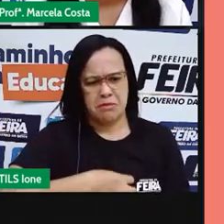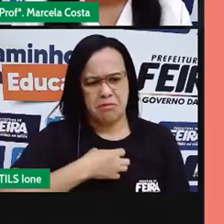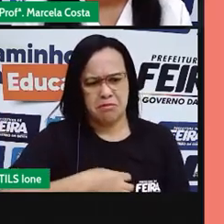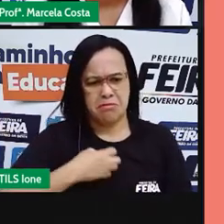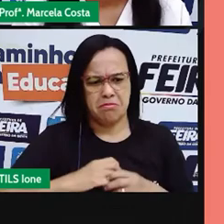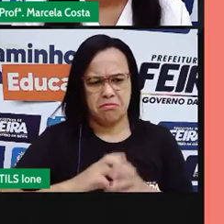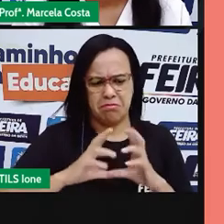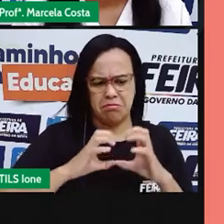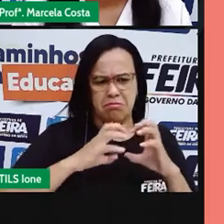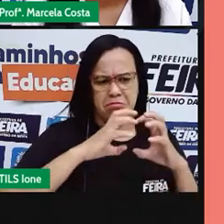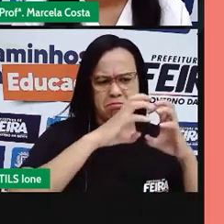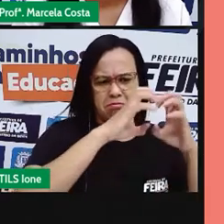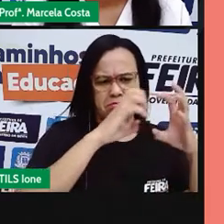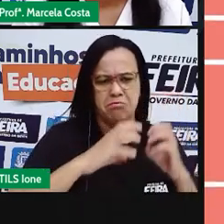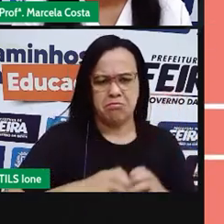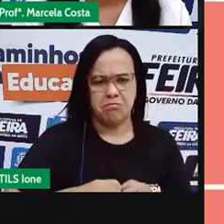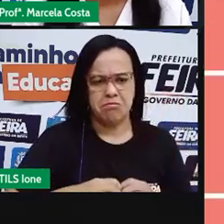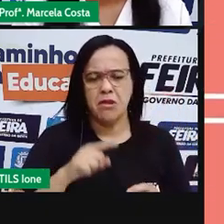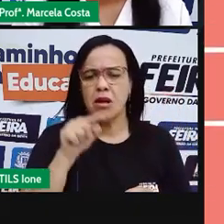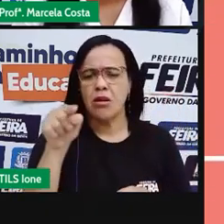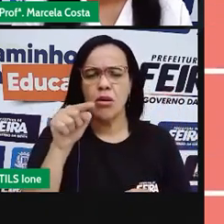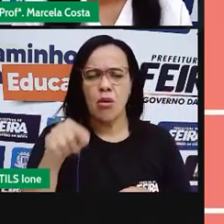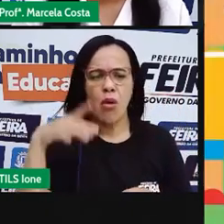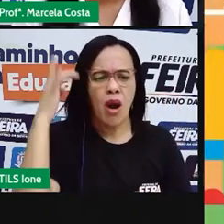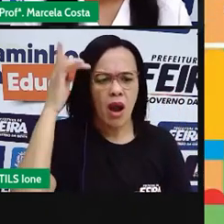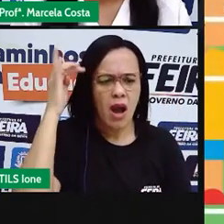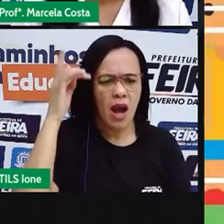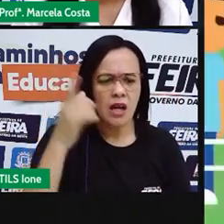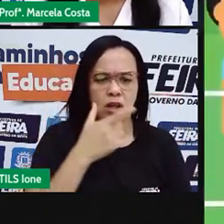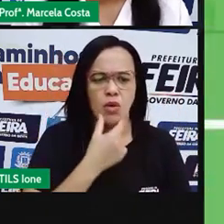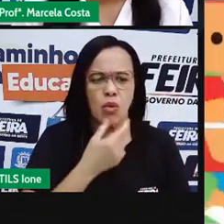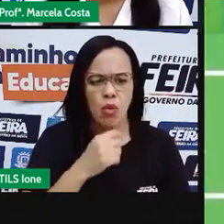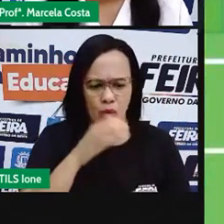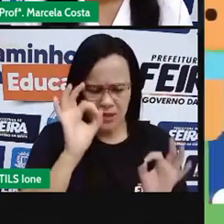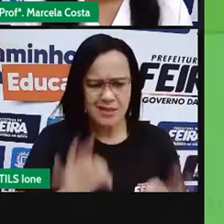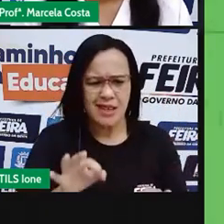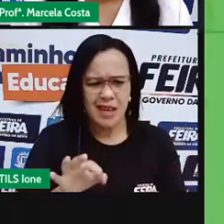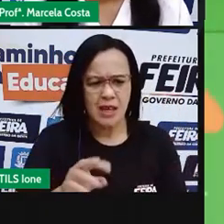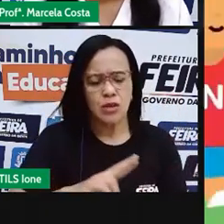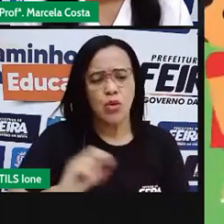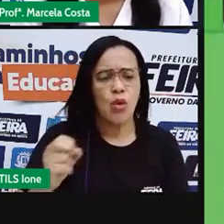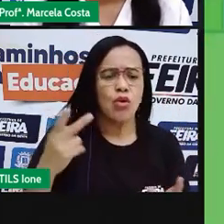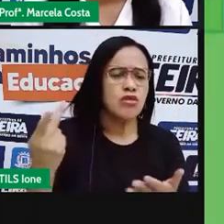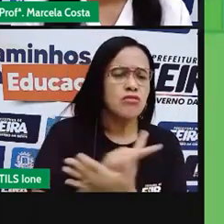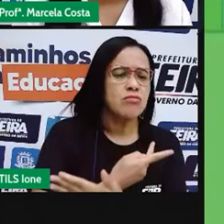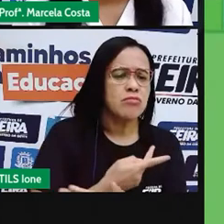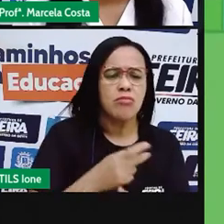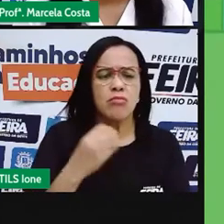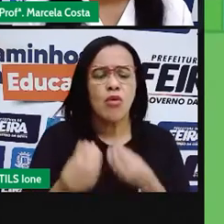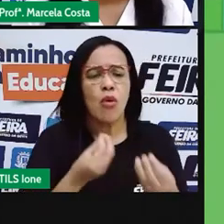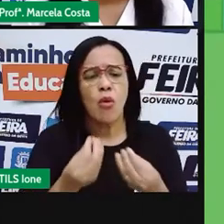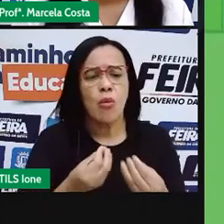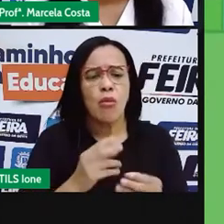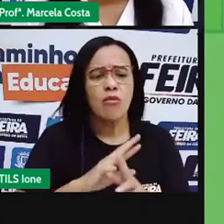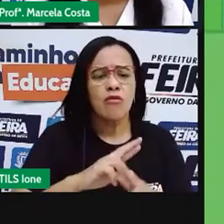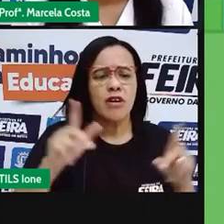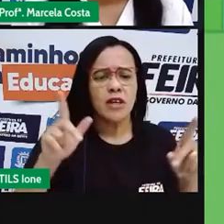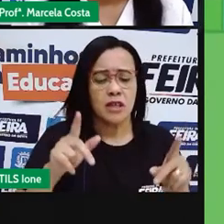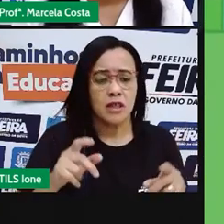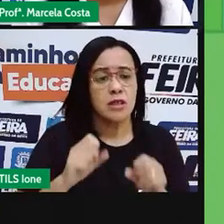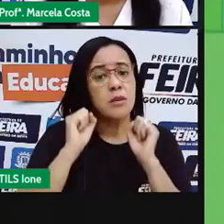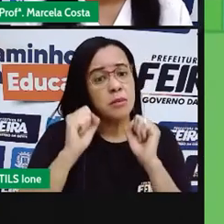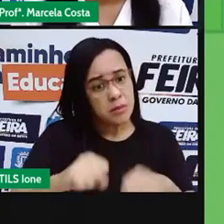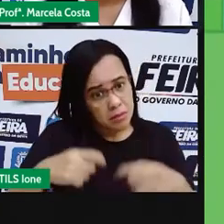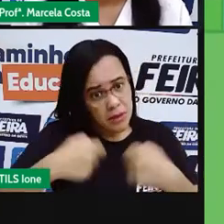brigar. Você acha que Nicholas poderia ter feito algo diferente? Vamos ver! Nicholas poderia ficar no final da fila,